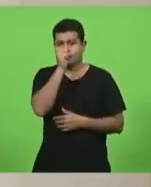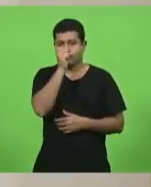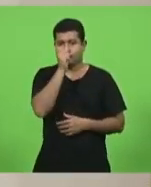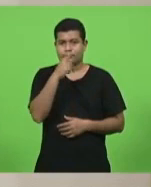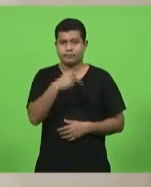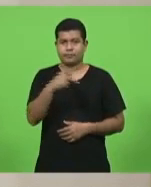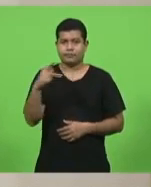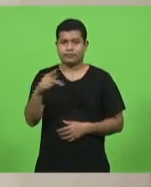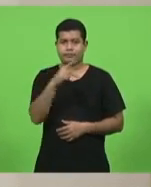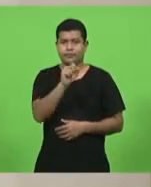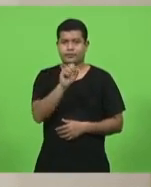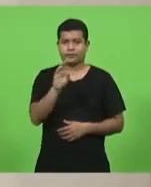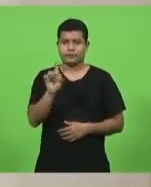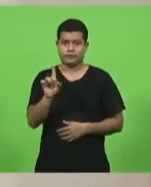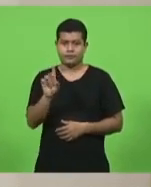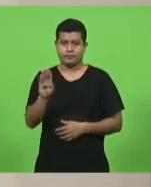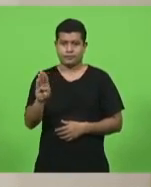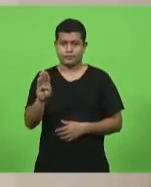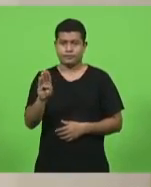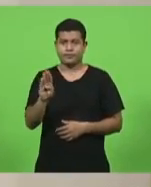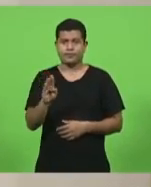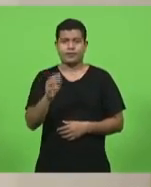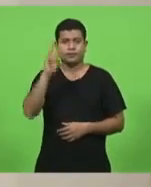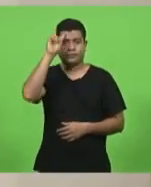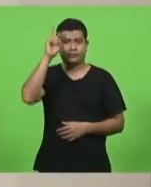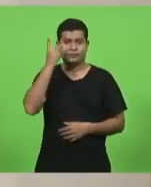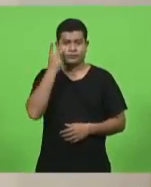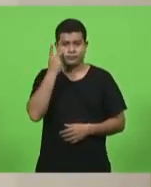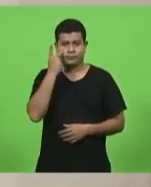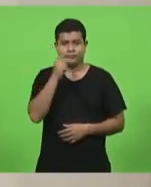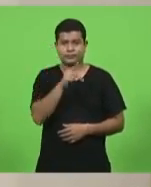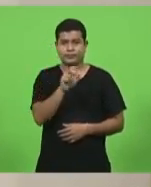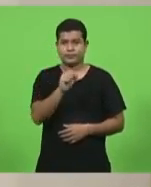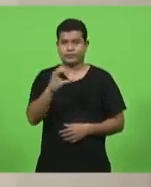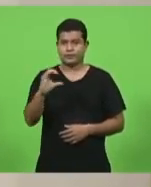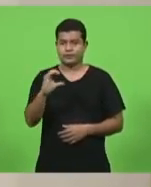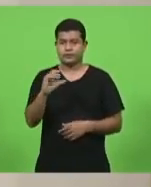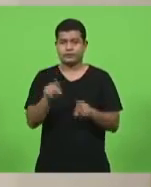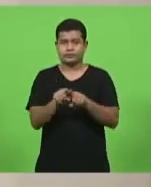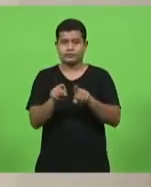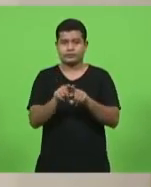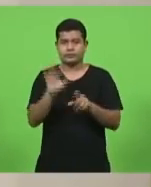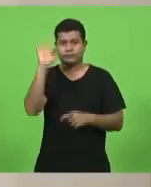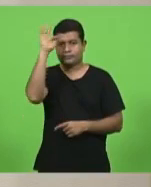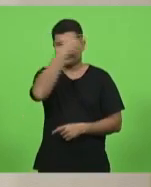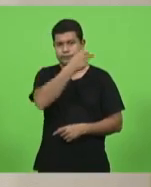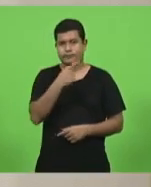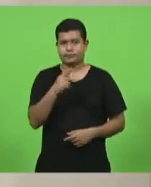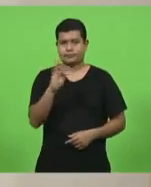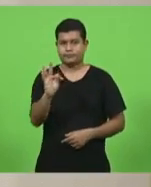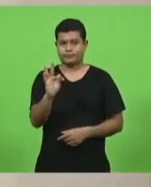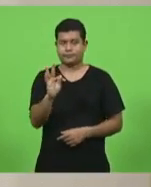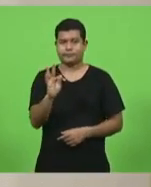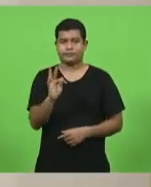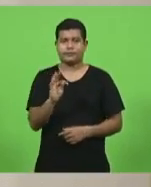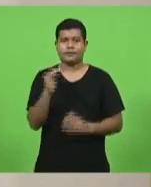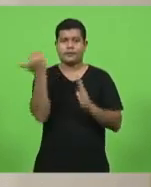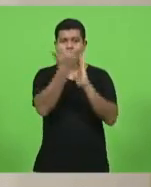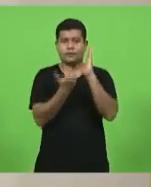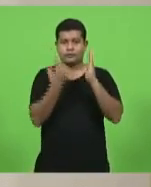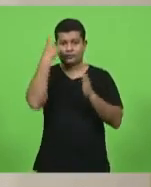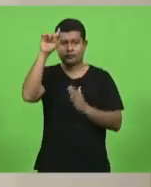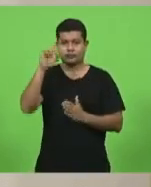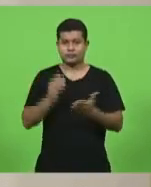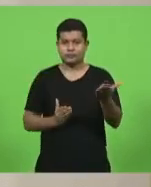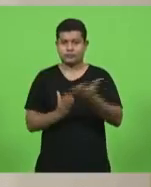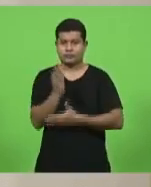Milton Obos, bloco PSD-PSC e Fabiano da Luz-PT. Ordem do dia. Foram aprovados em turno